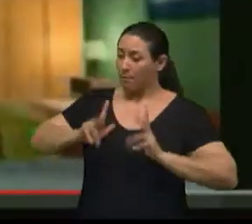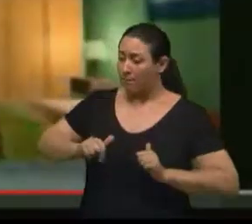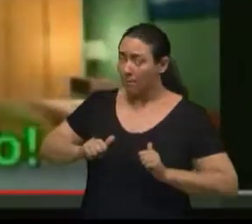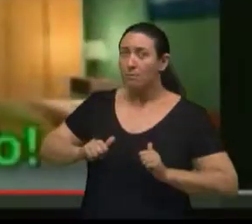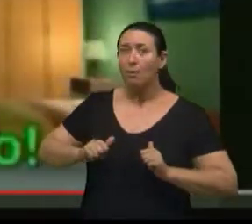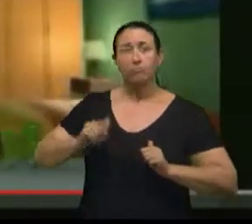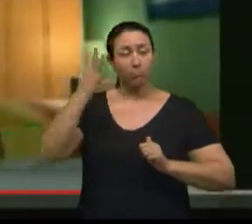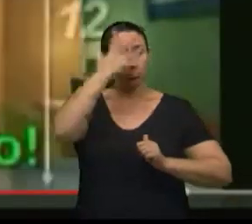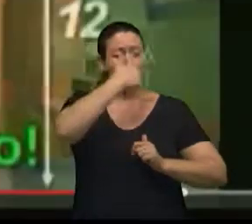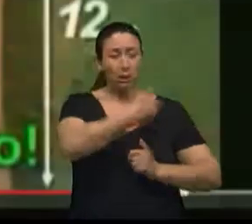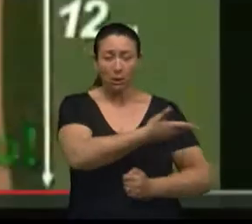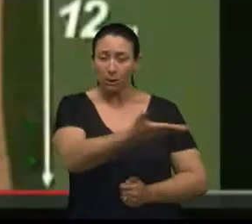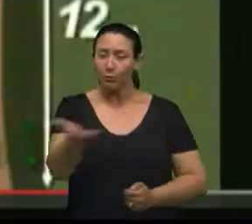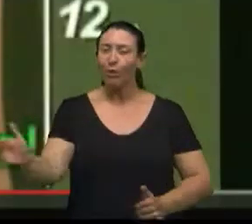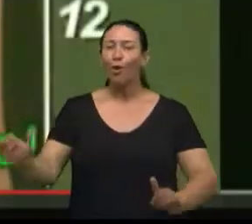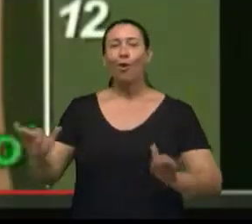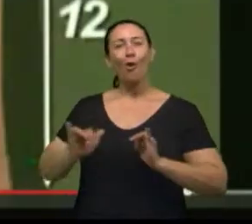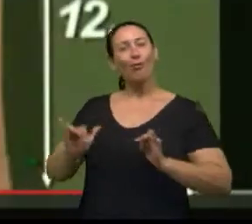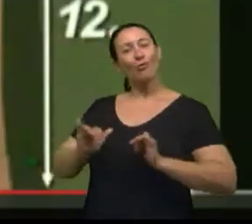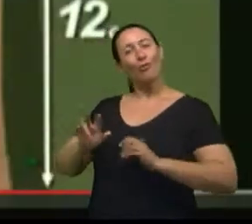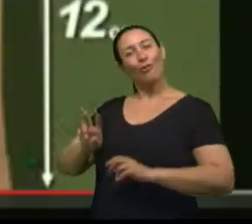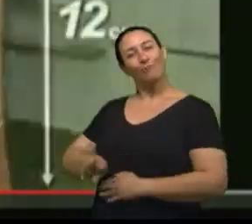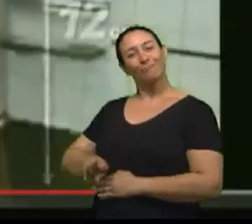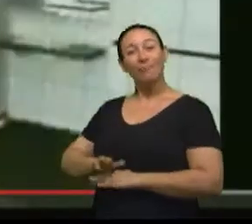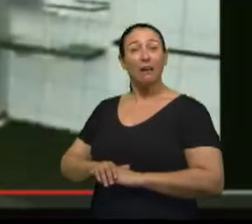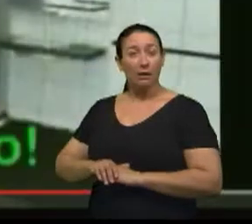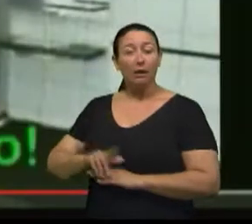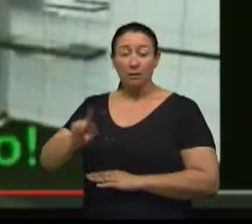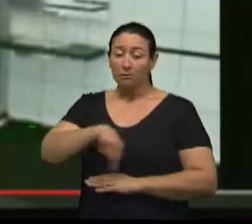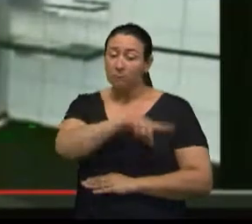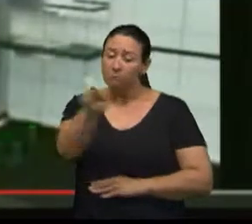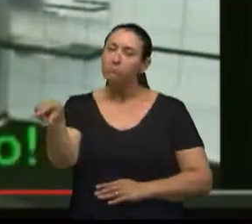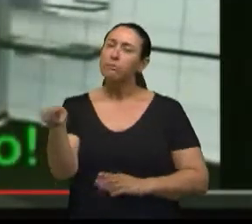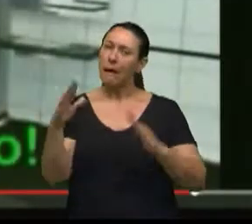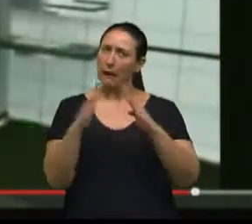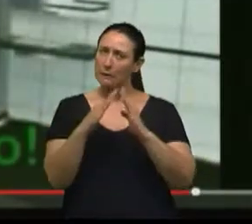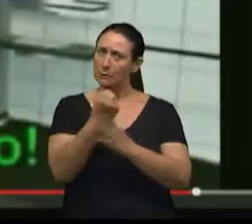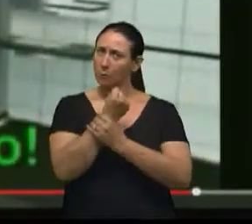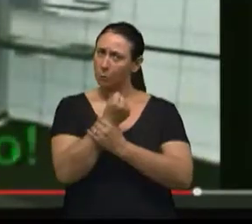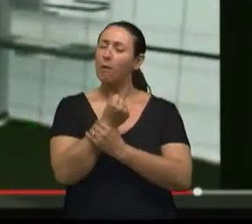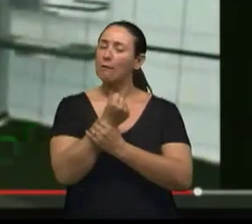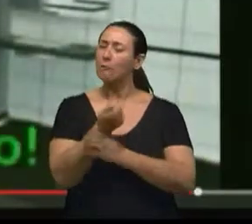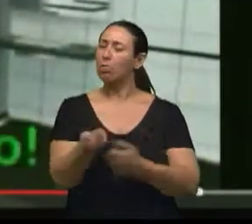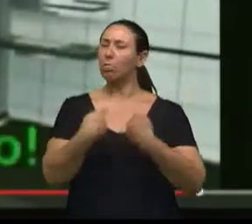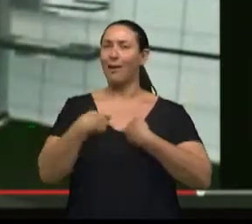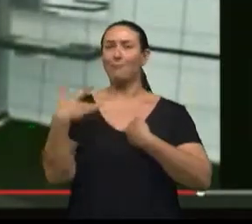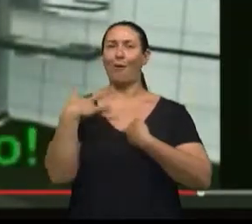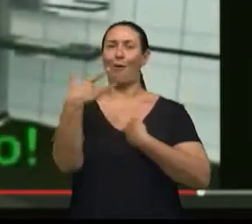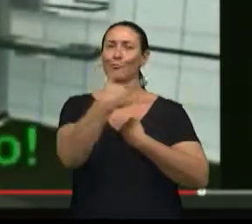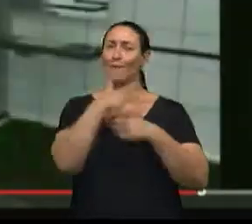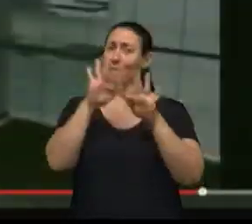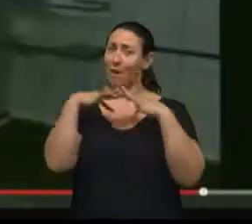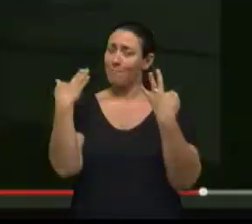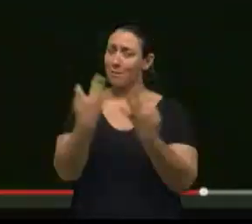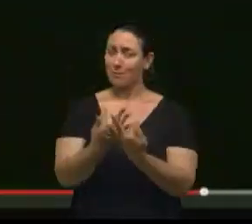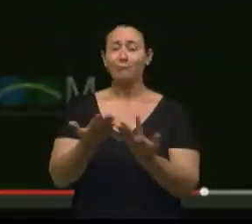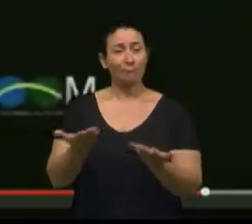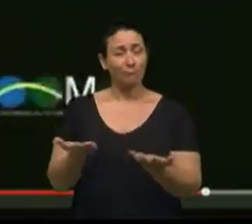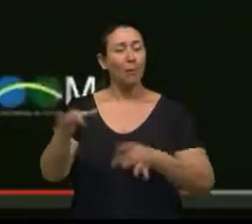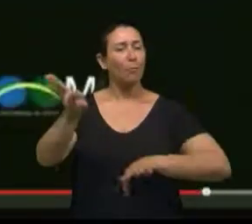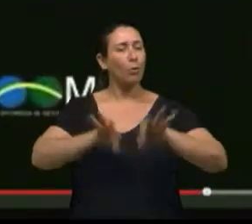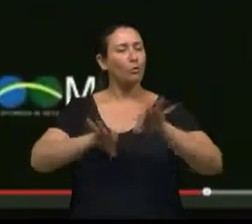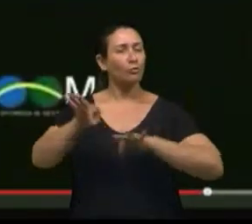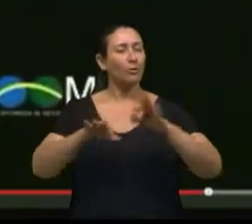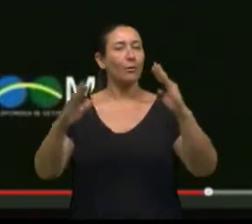e conforto. A Casa Segura é uma forma prática de manter a saúde da sua família. Projeto Casa